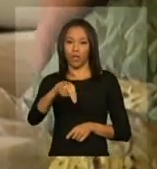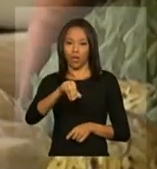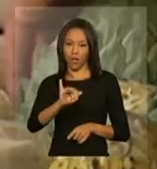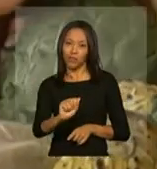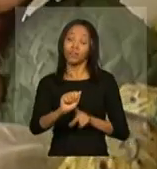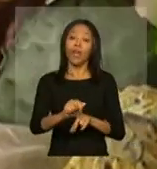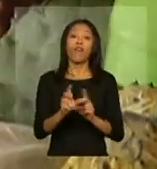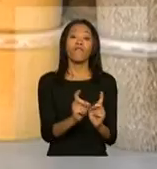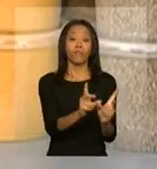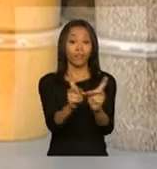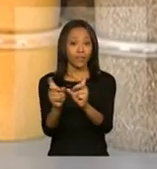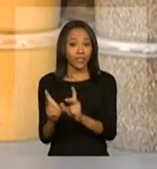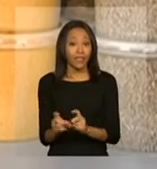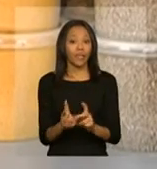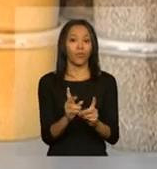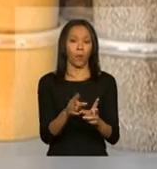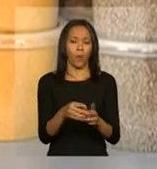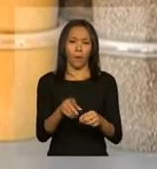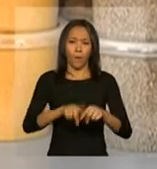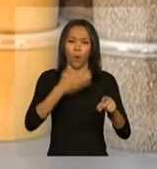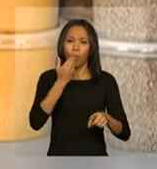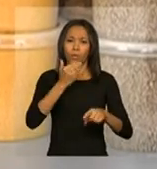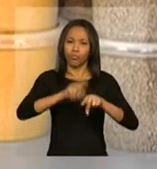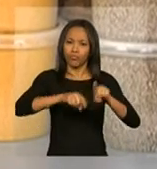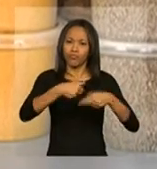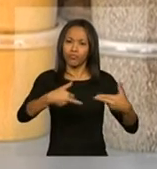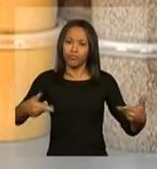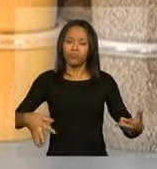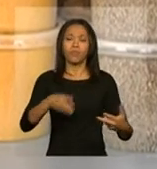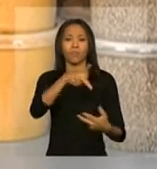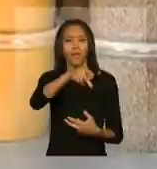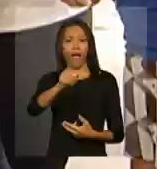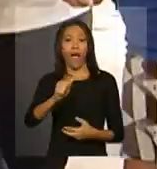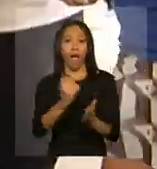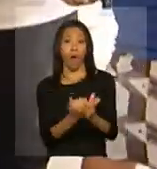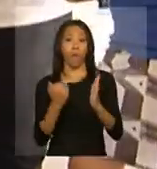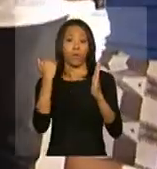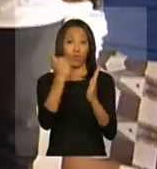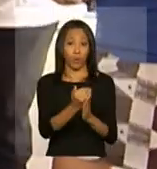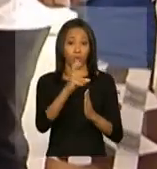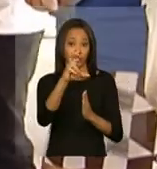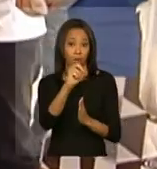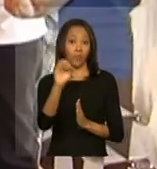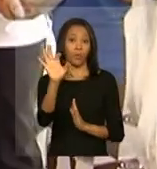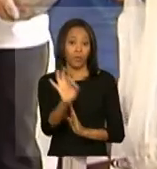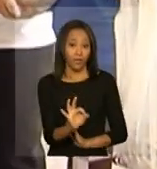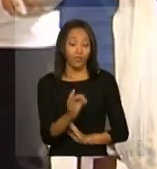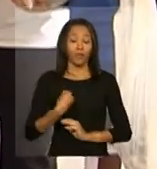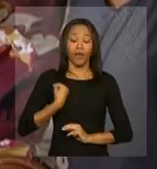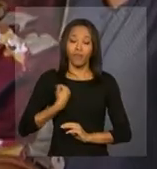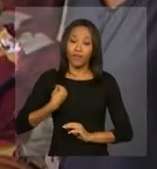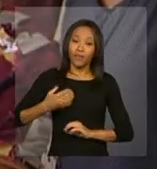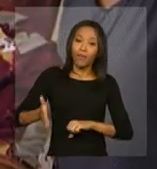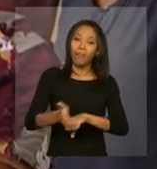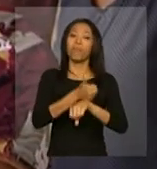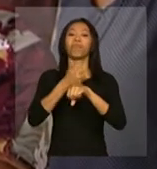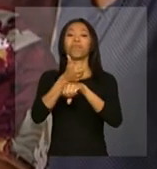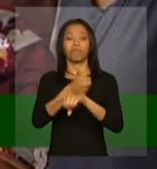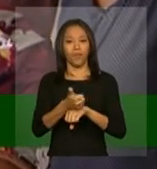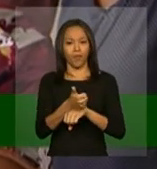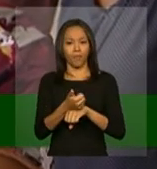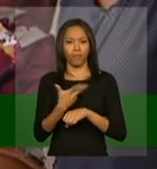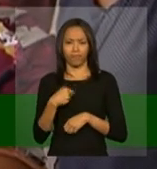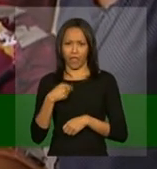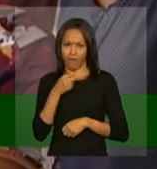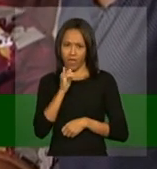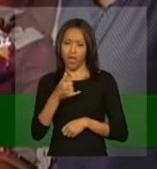produtos para o PAA, a renda familiar aumentou 50% e a vida mudou para melhor. Quem fazia compra